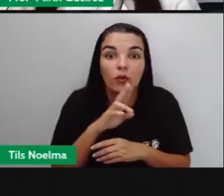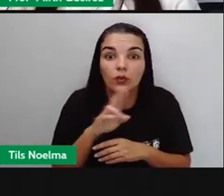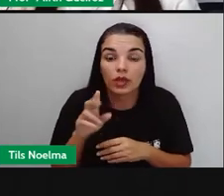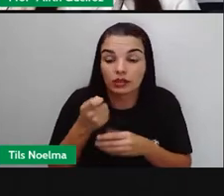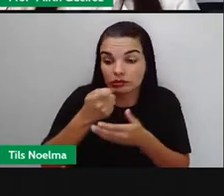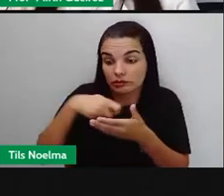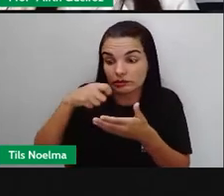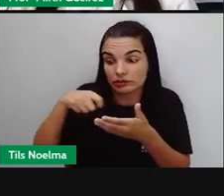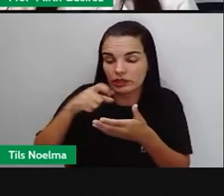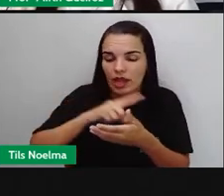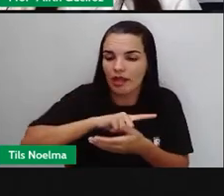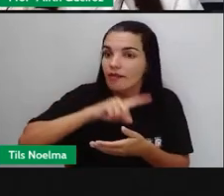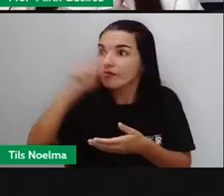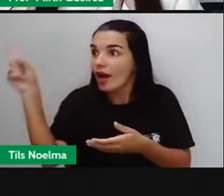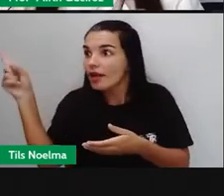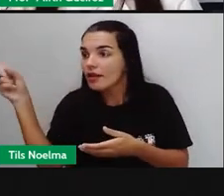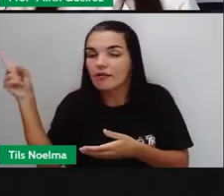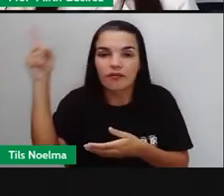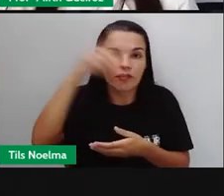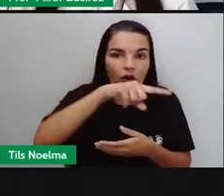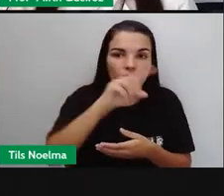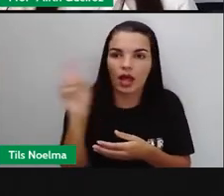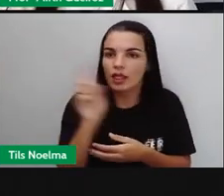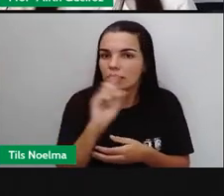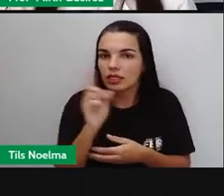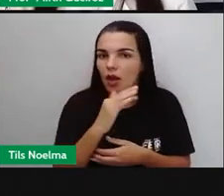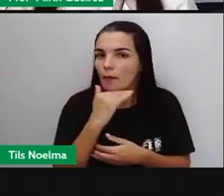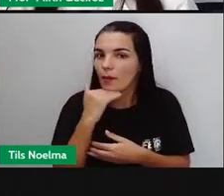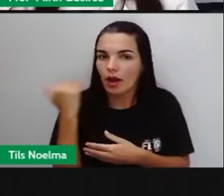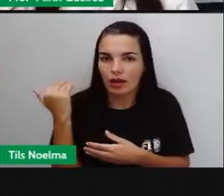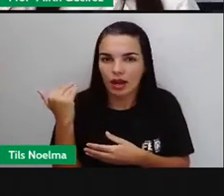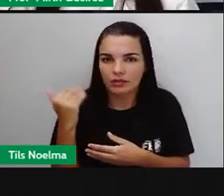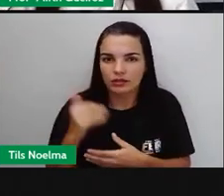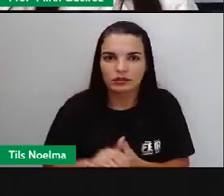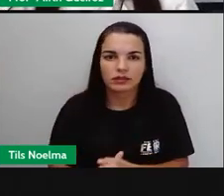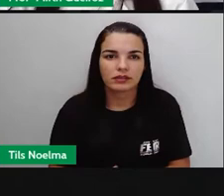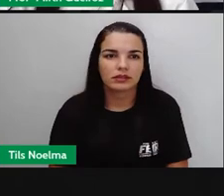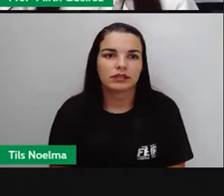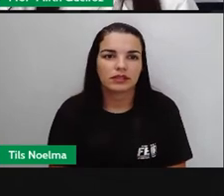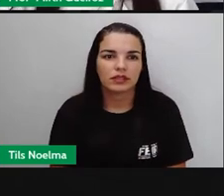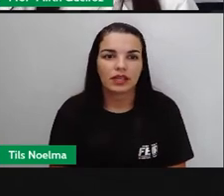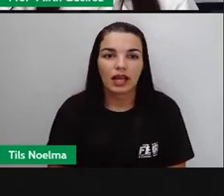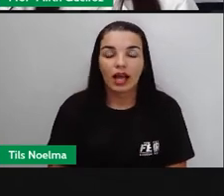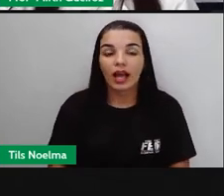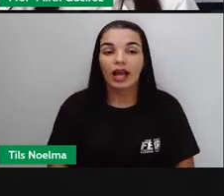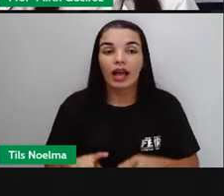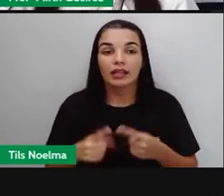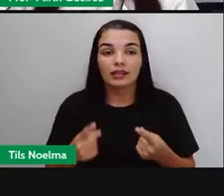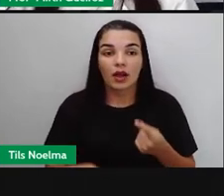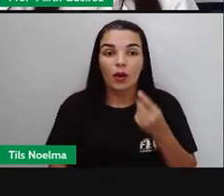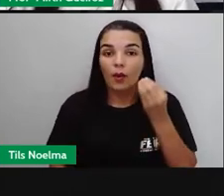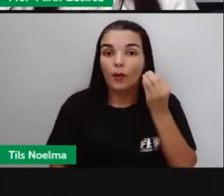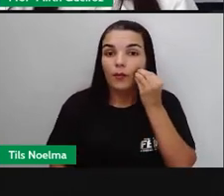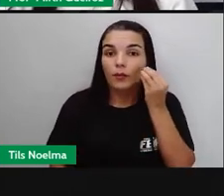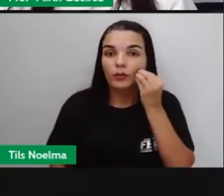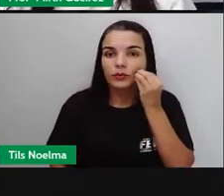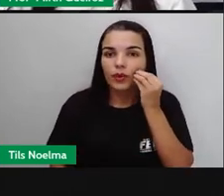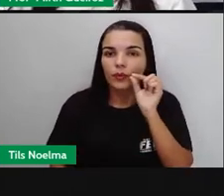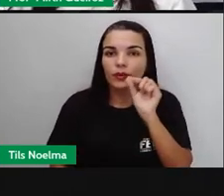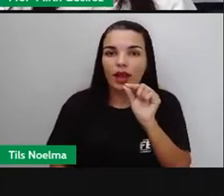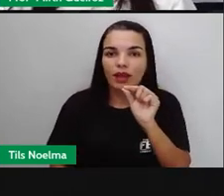isso, irás, voltarás, não morrerás. Ele pegou o trecho onde ele havia escrito isso e mudou a